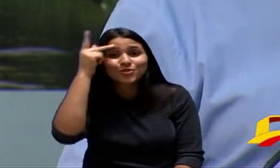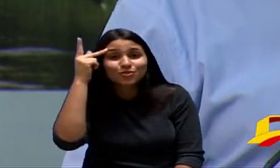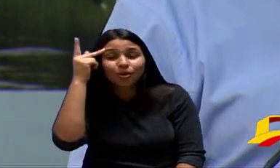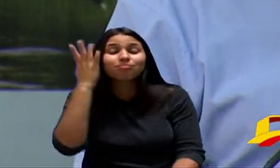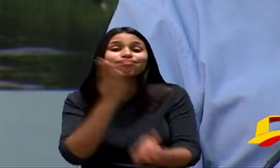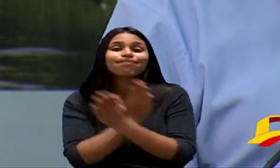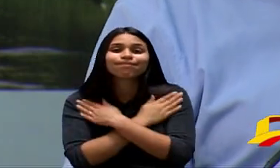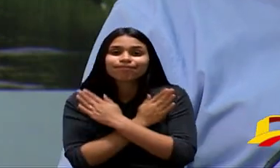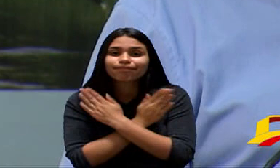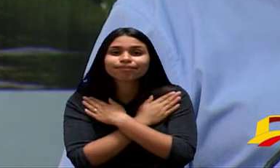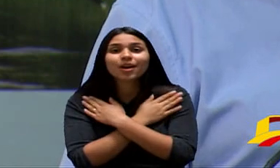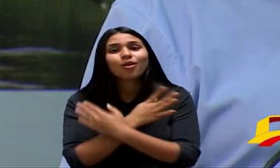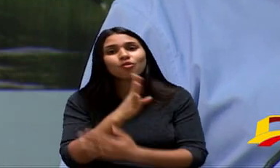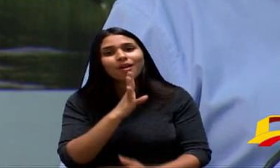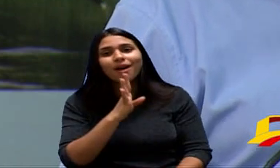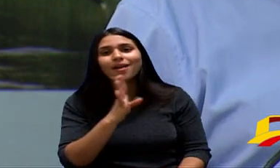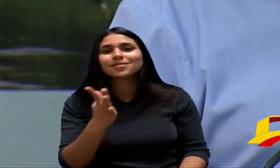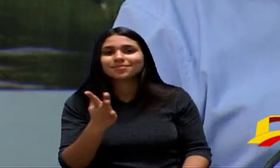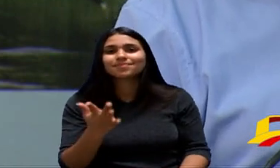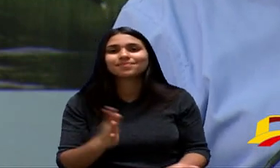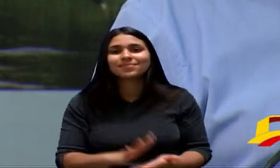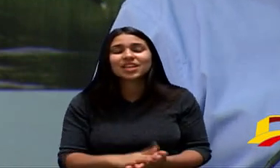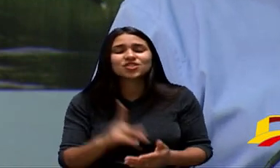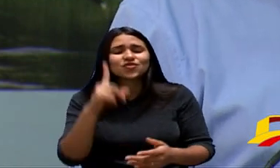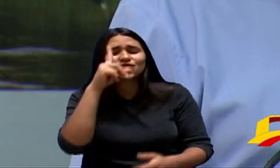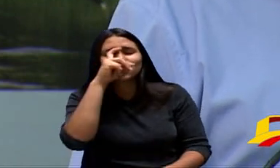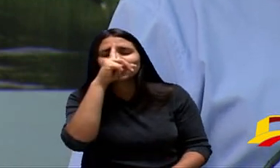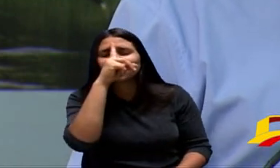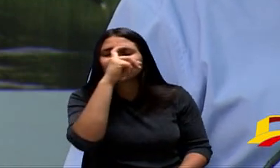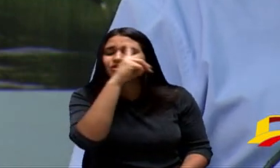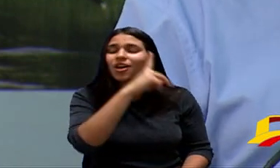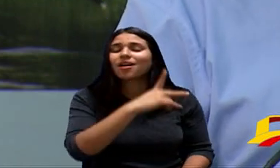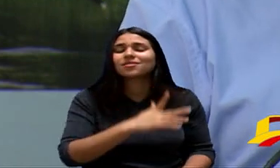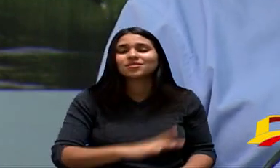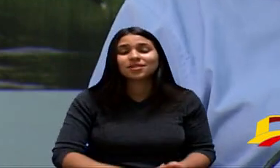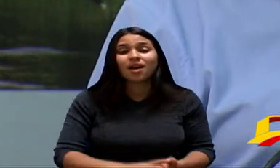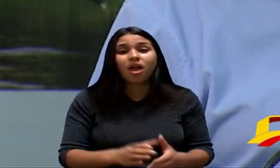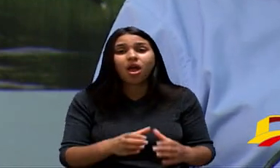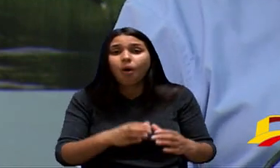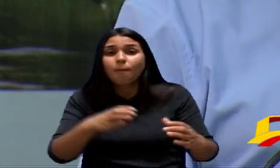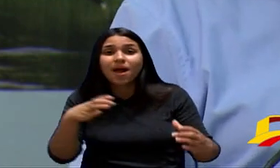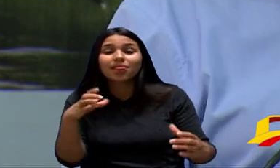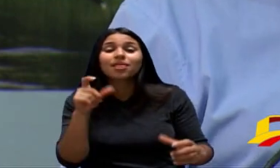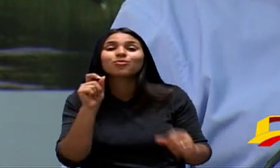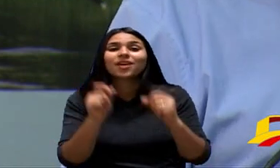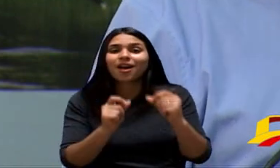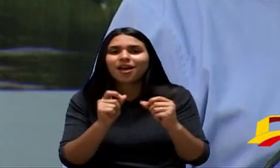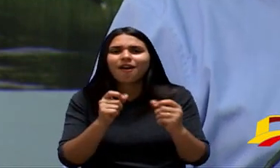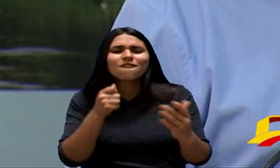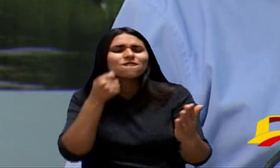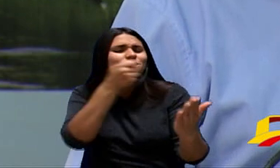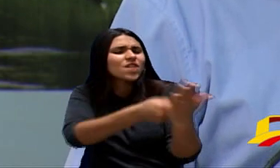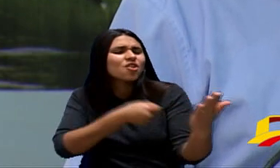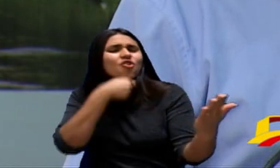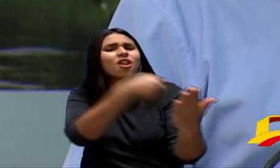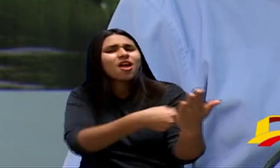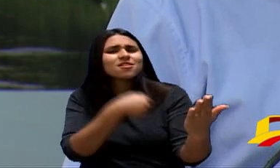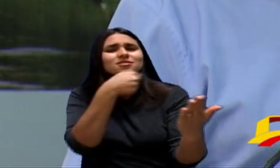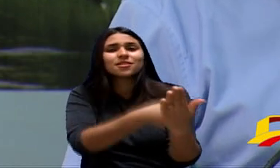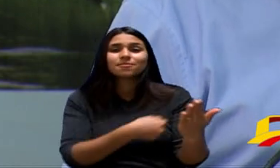Ele Desagrega A Família Ele Aumenta A Violência Ele Faz O País Parar De Crescer